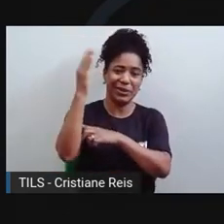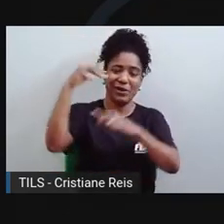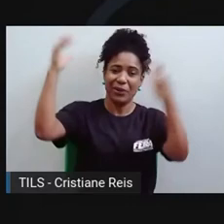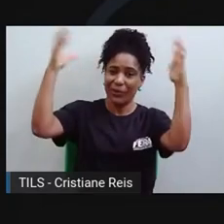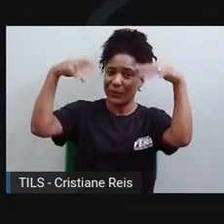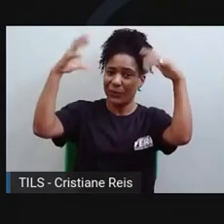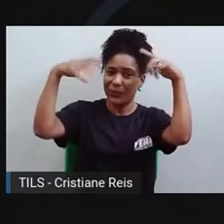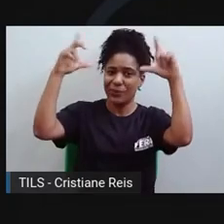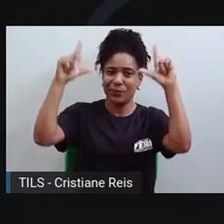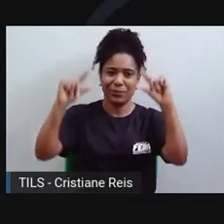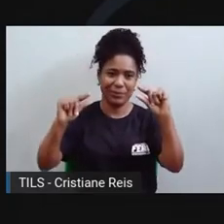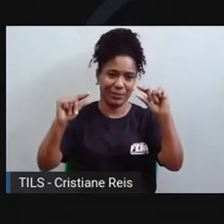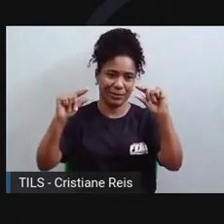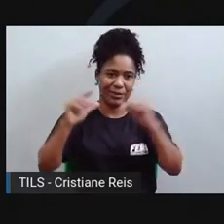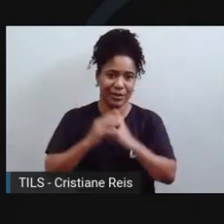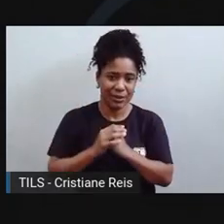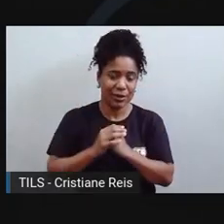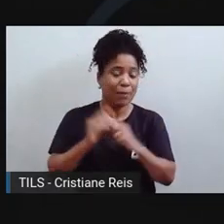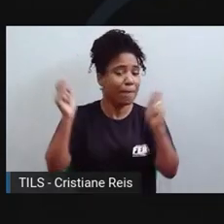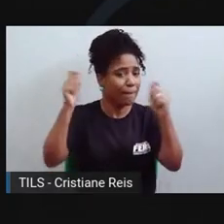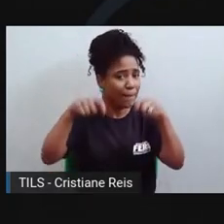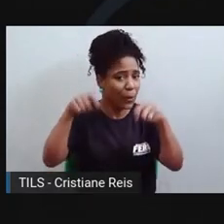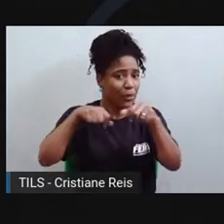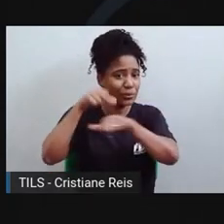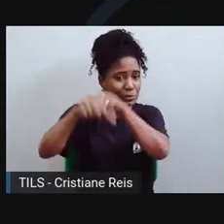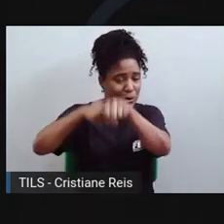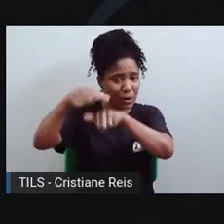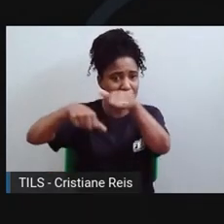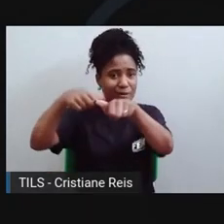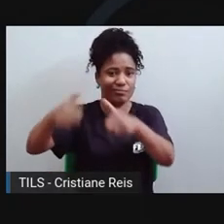ele comece a voltar a uma situação de normalidade.